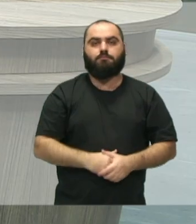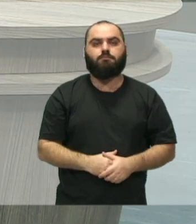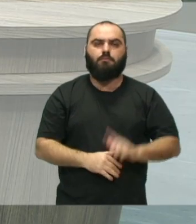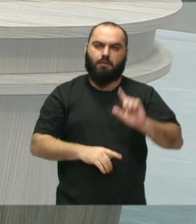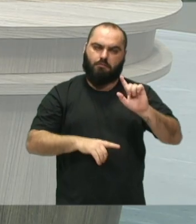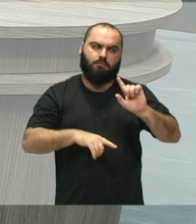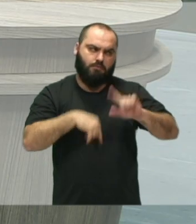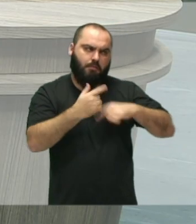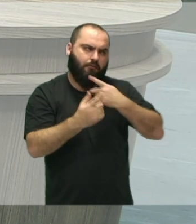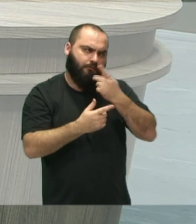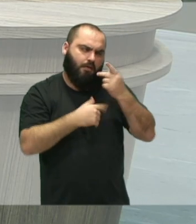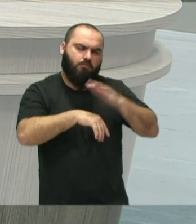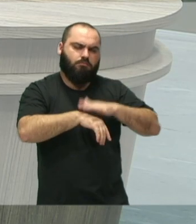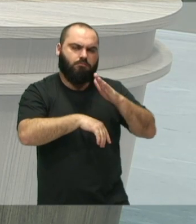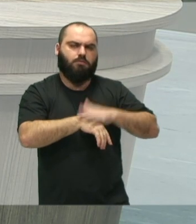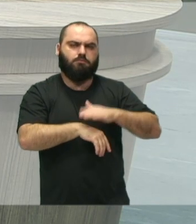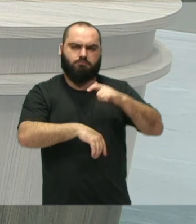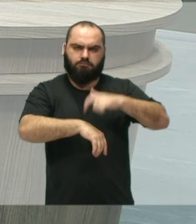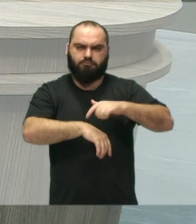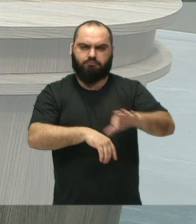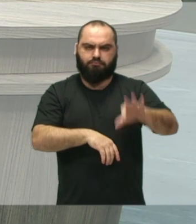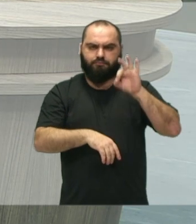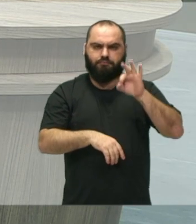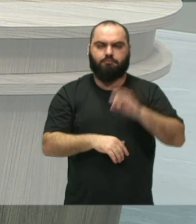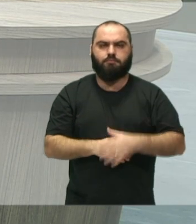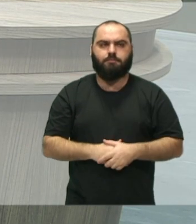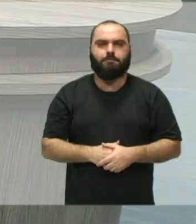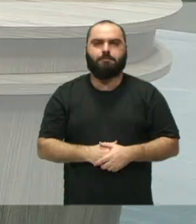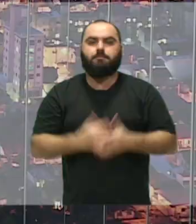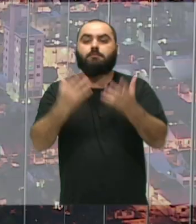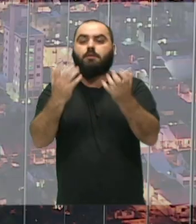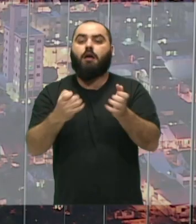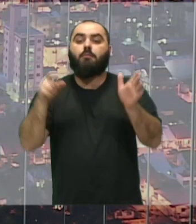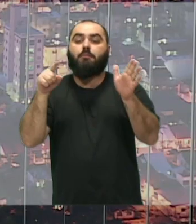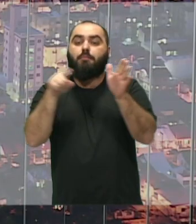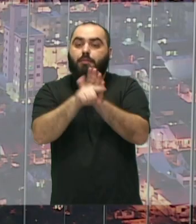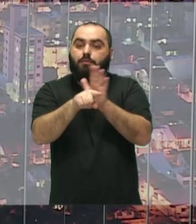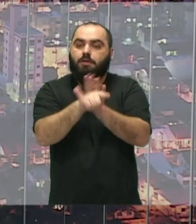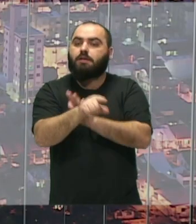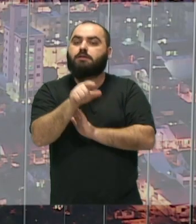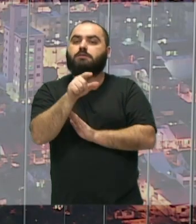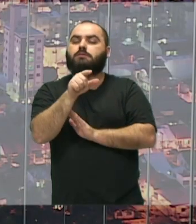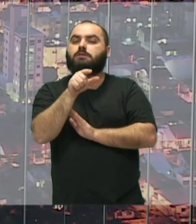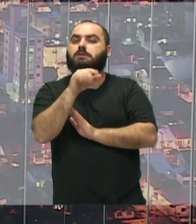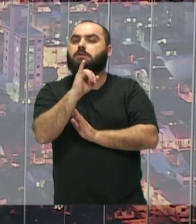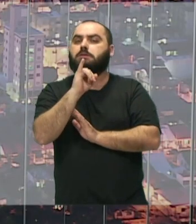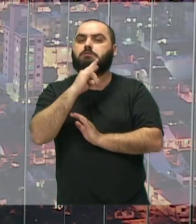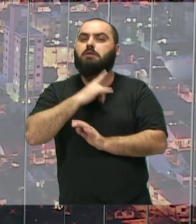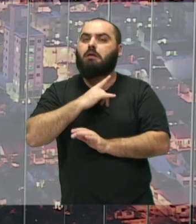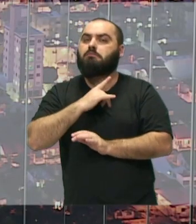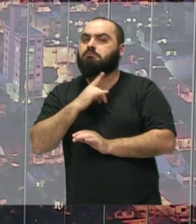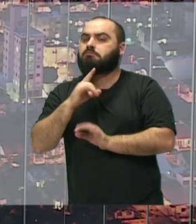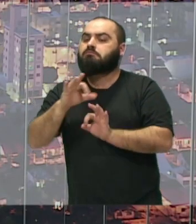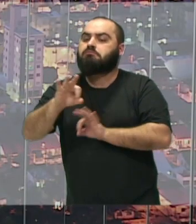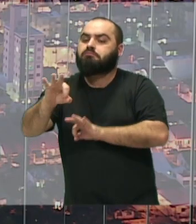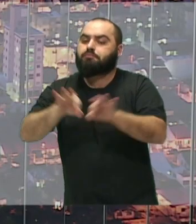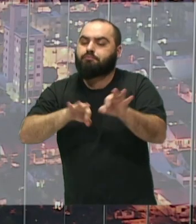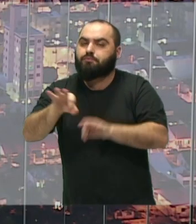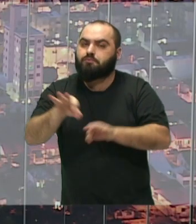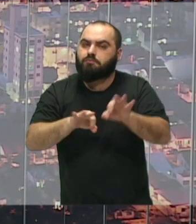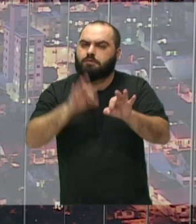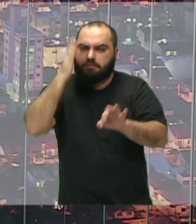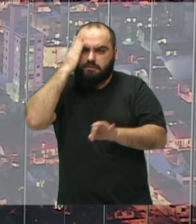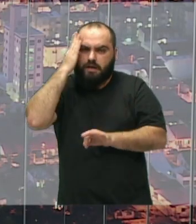a gente fala um pouquinho mais do processo seletivo, mas antes eu quero perguntar se vocês ainda estão planejando e desenvolvendo aquele